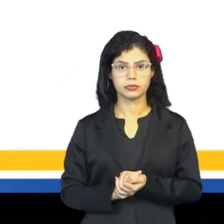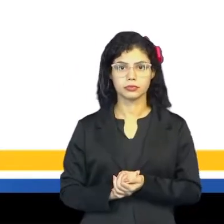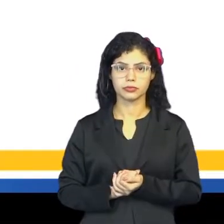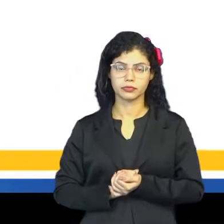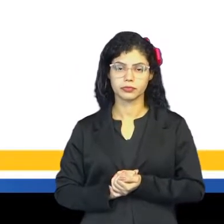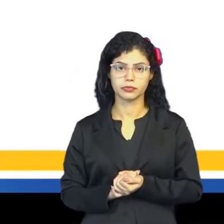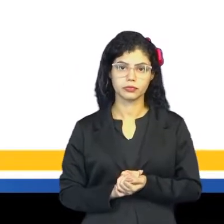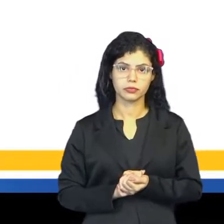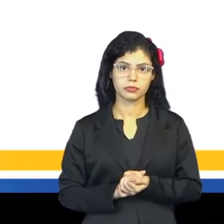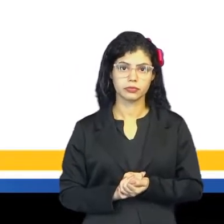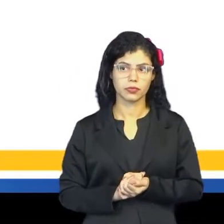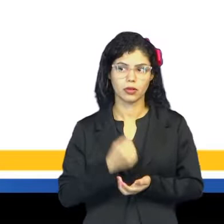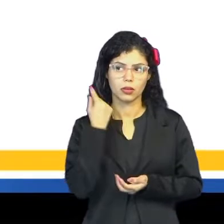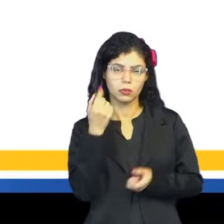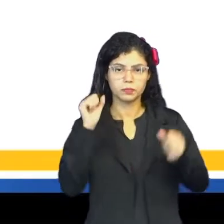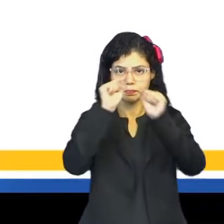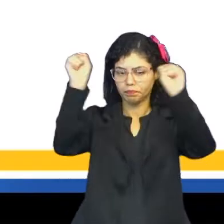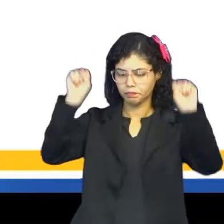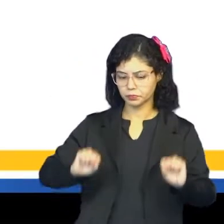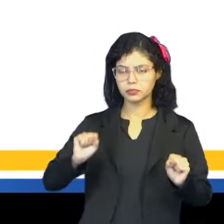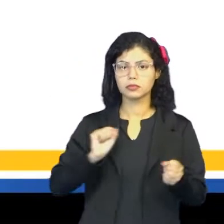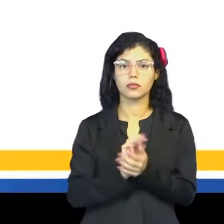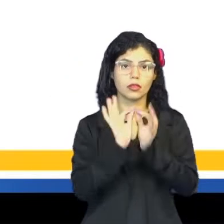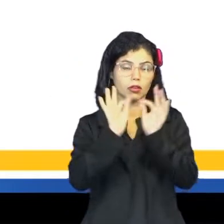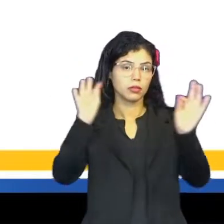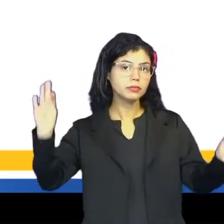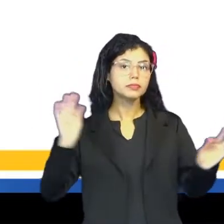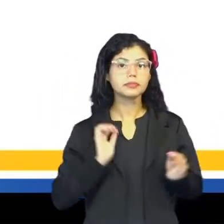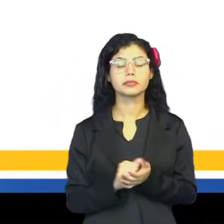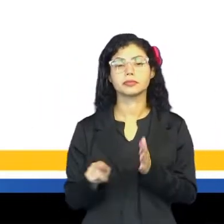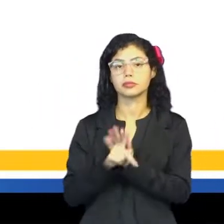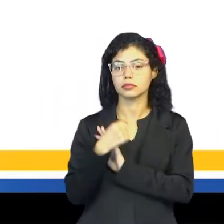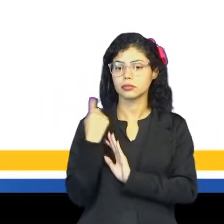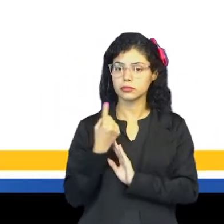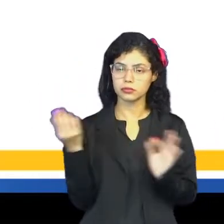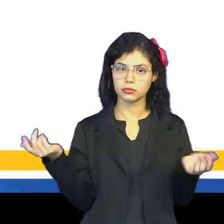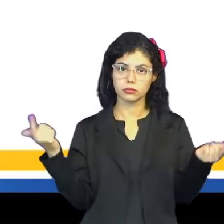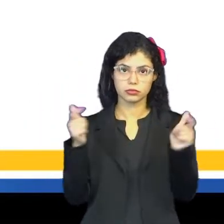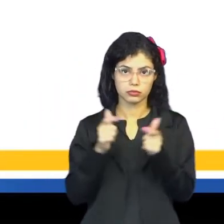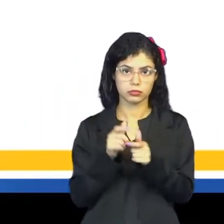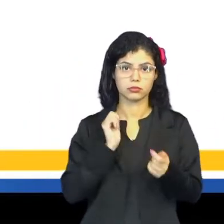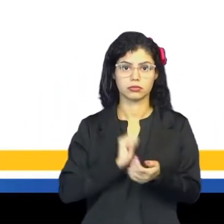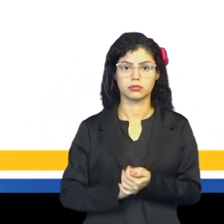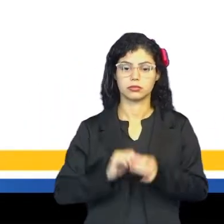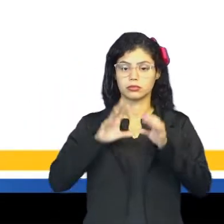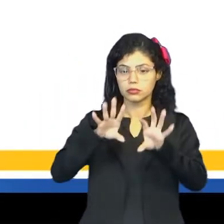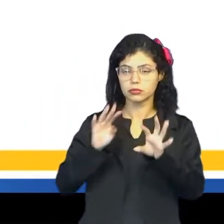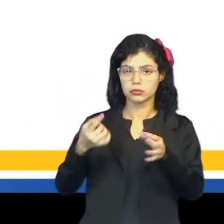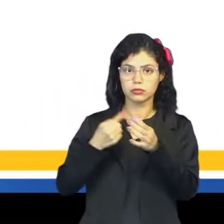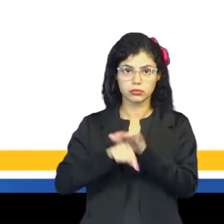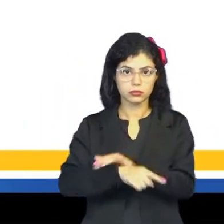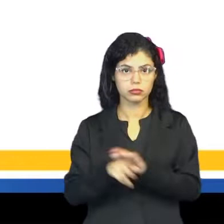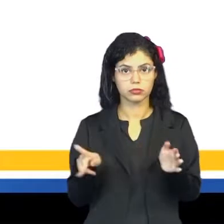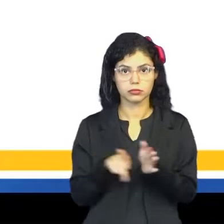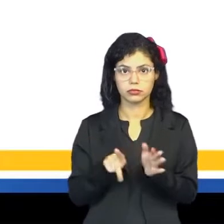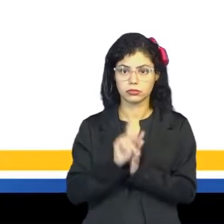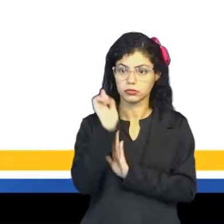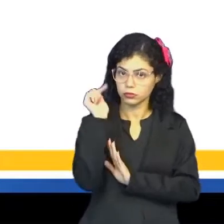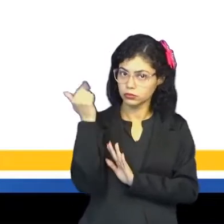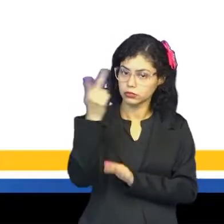Formulassem um sistema de medidas unificado. Assim, entrou em vigor